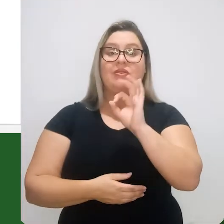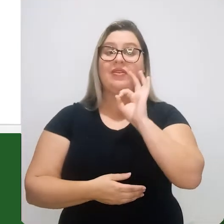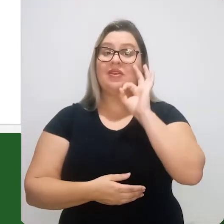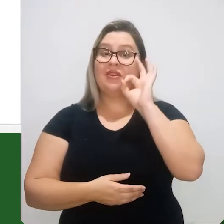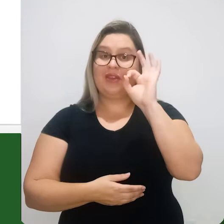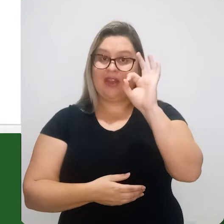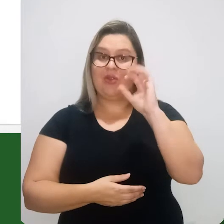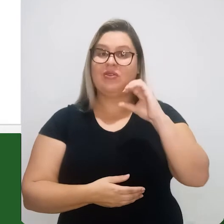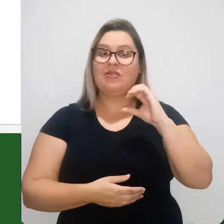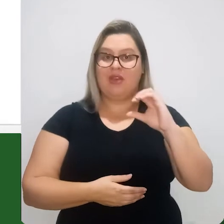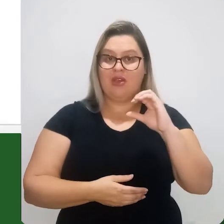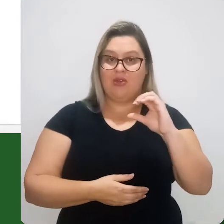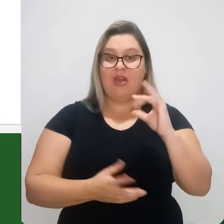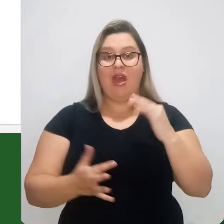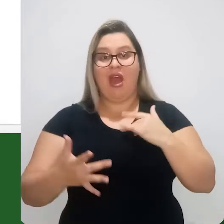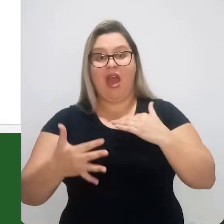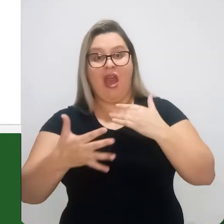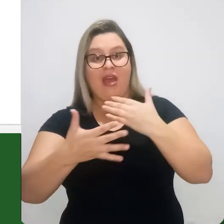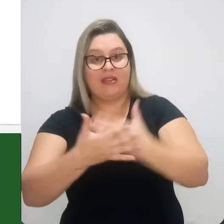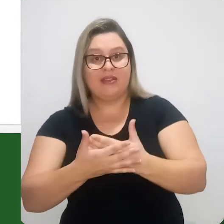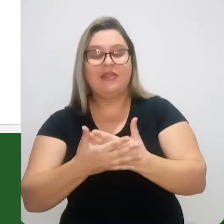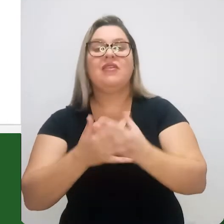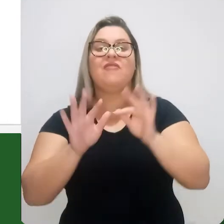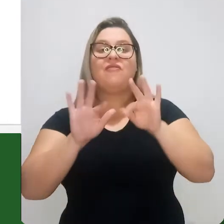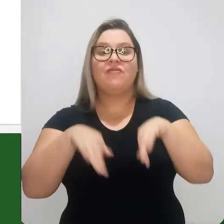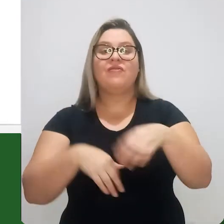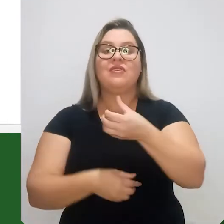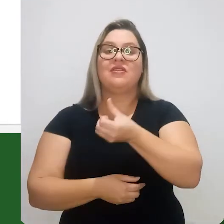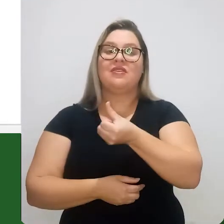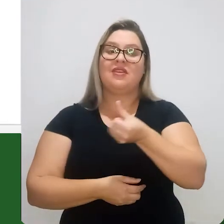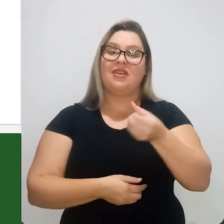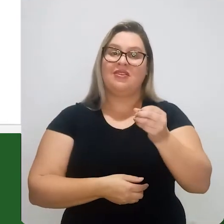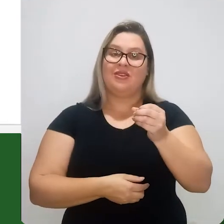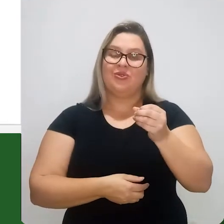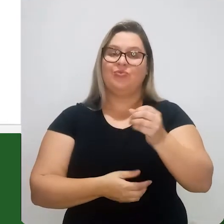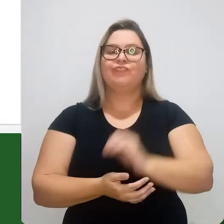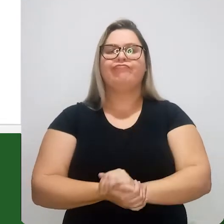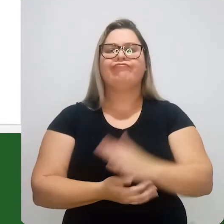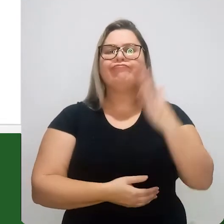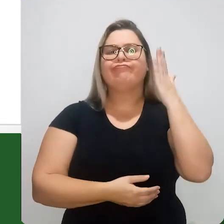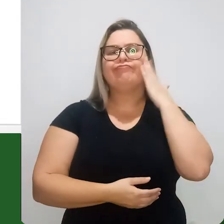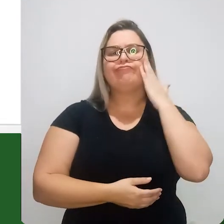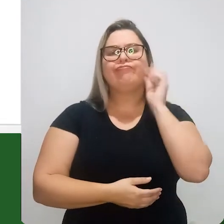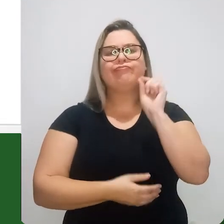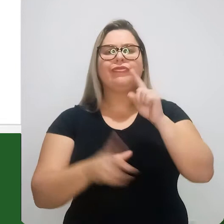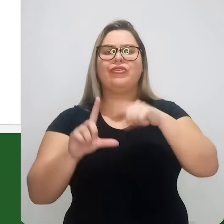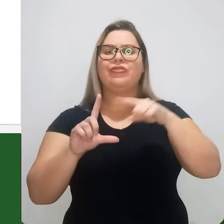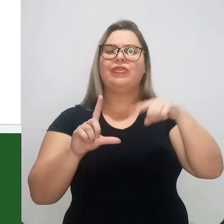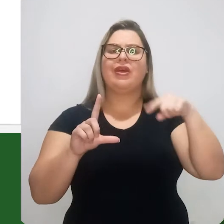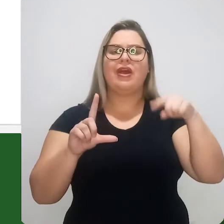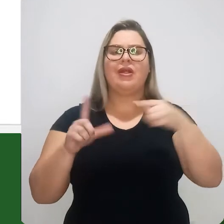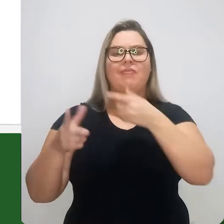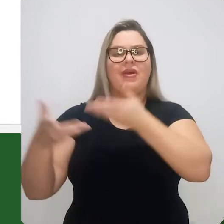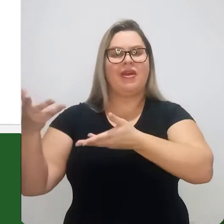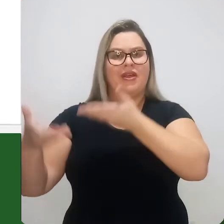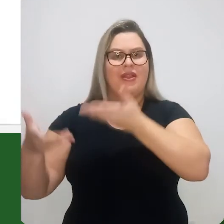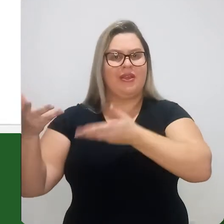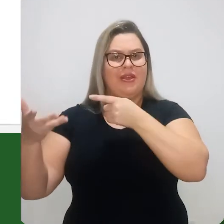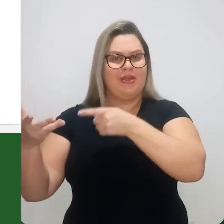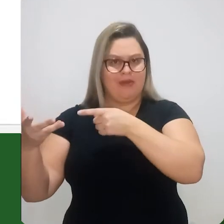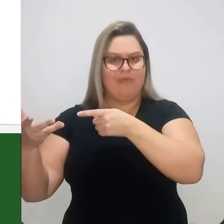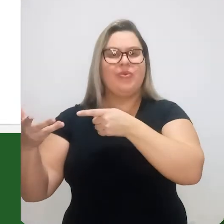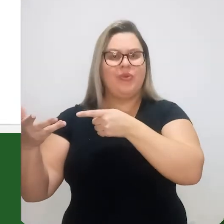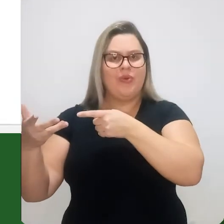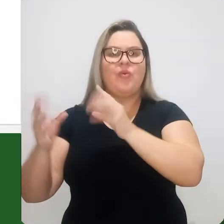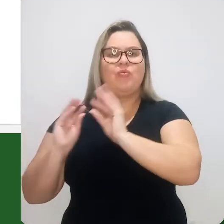aqui a 800 graus Celsius, e temos o estado final, aproximadamente aqui a 600 graus Celsius. O é que nós sabemos desse diagrama